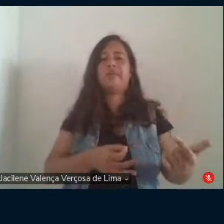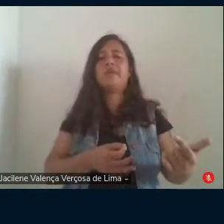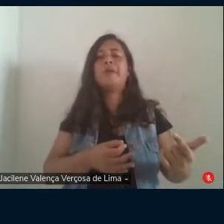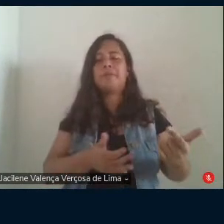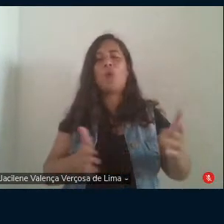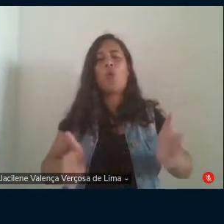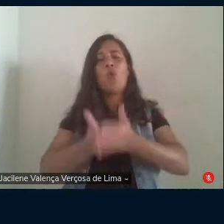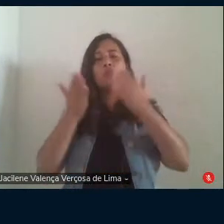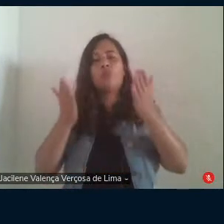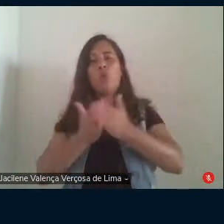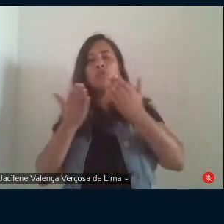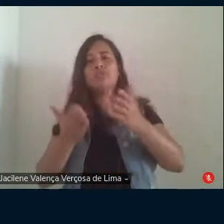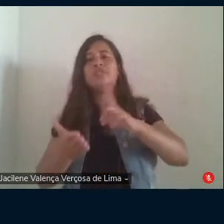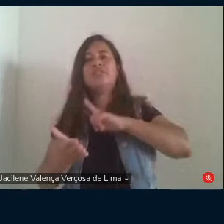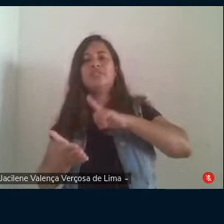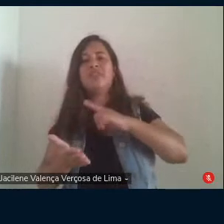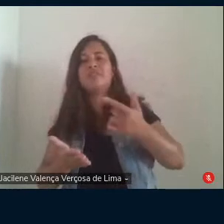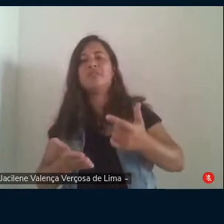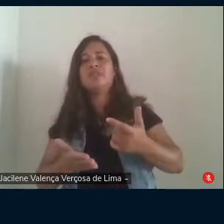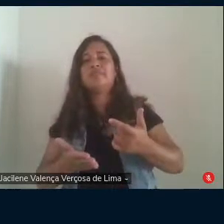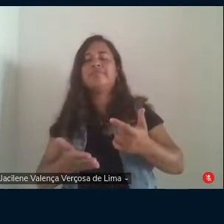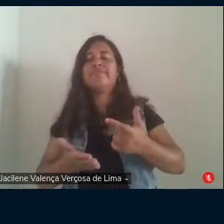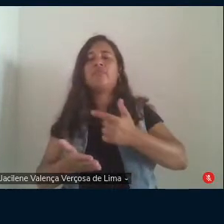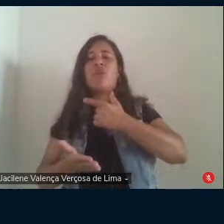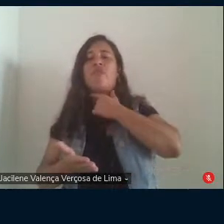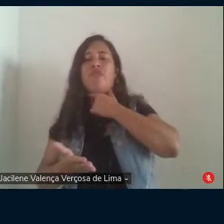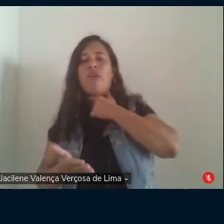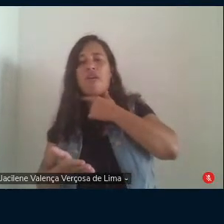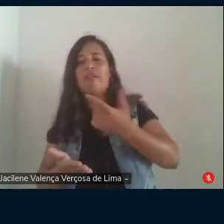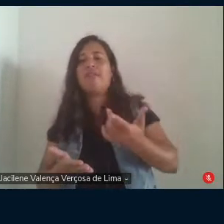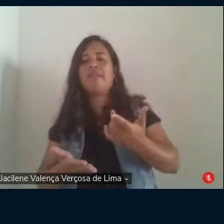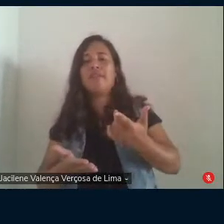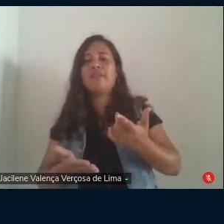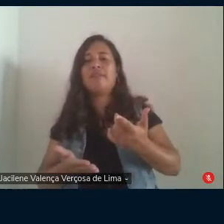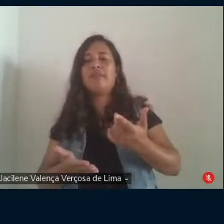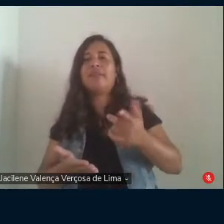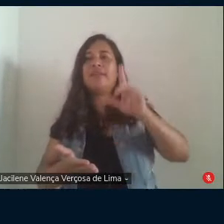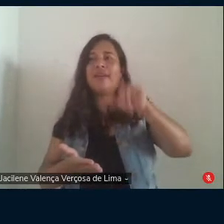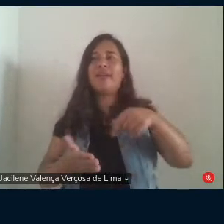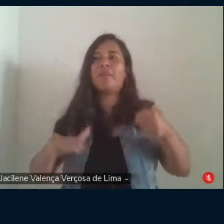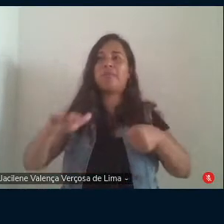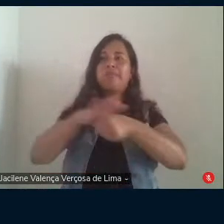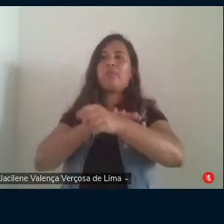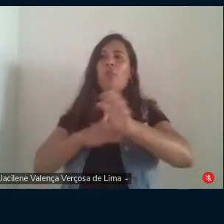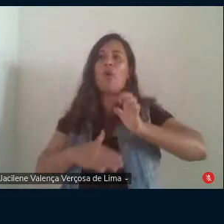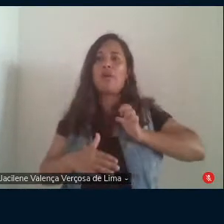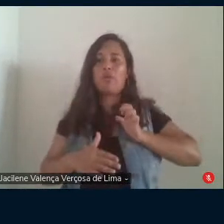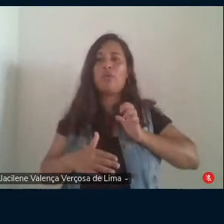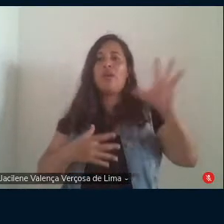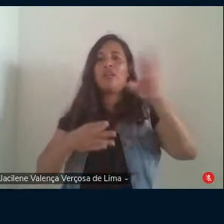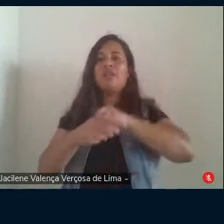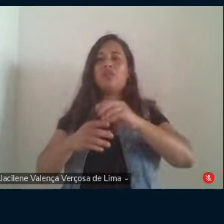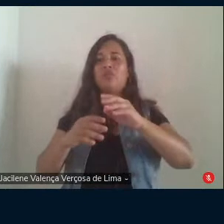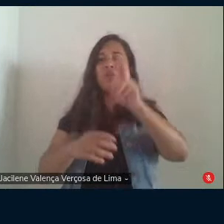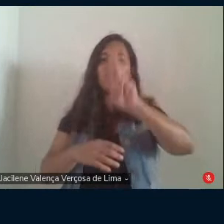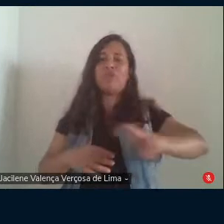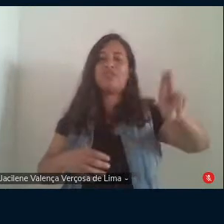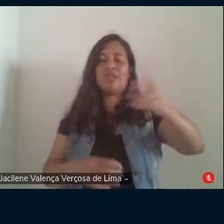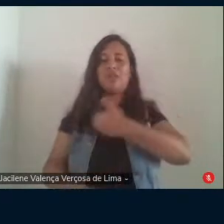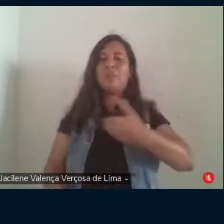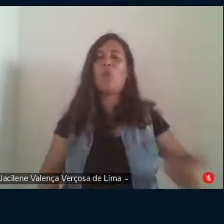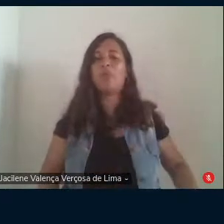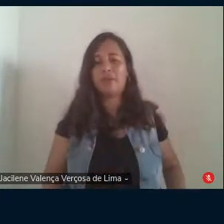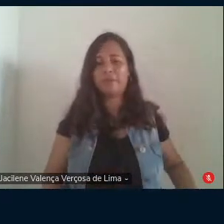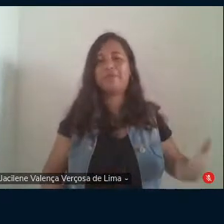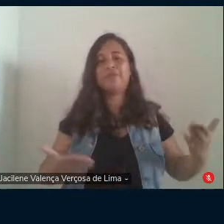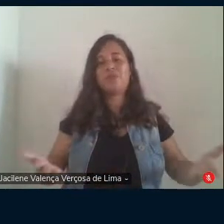pobres estavam ocupando o lugar historicamente loteado pelos ricos nas universidades públicas na realidade aí